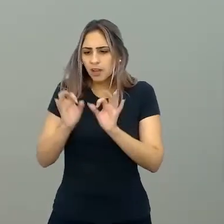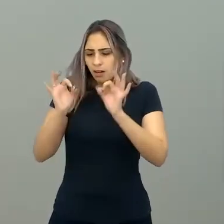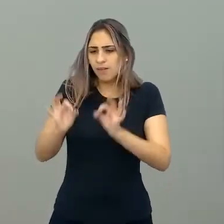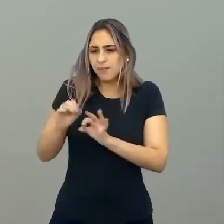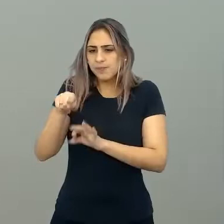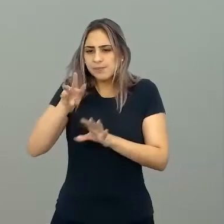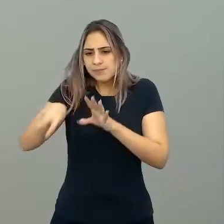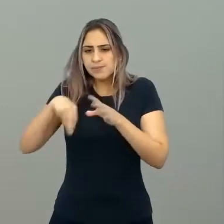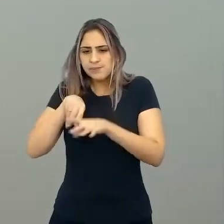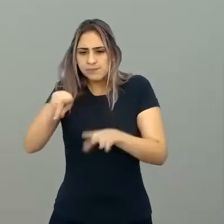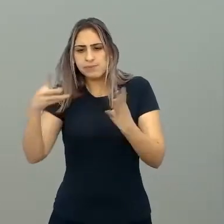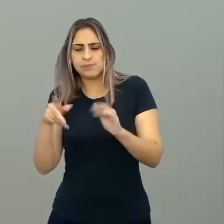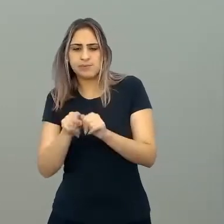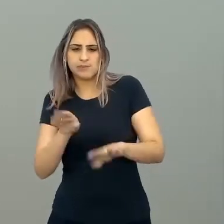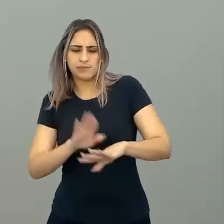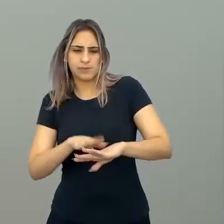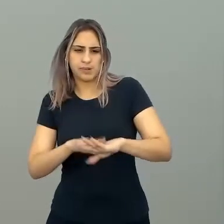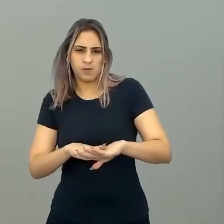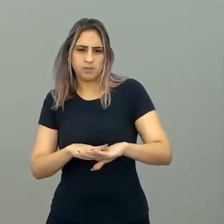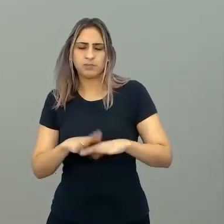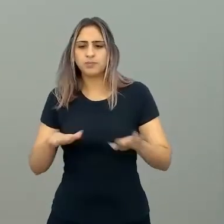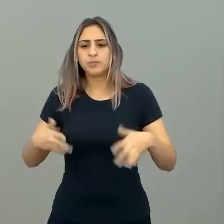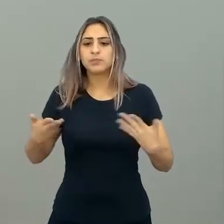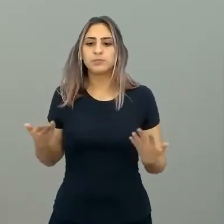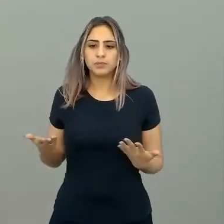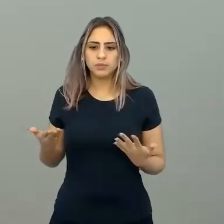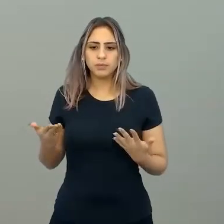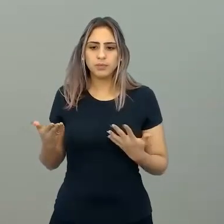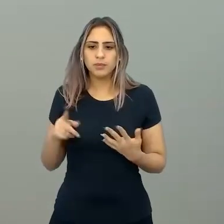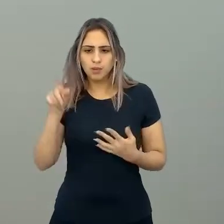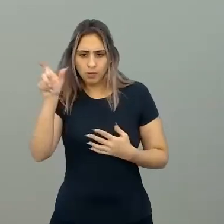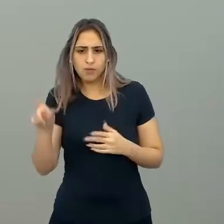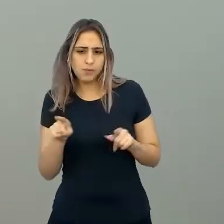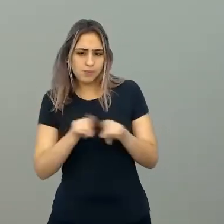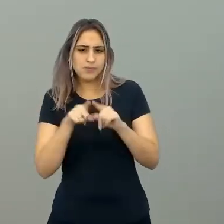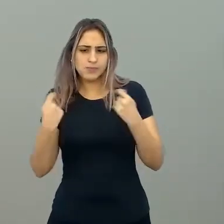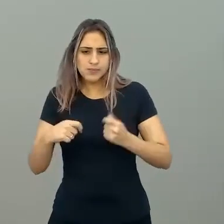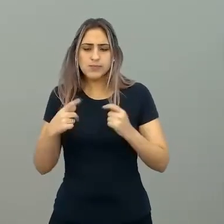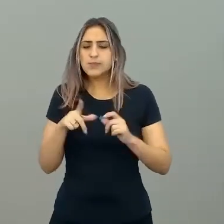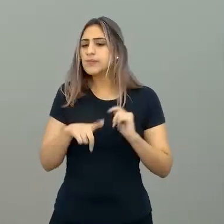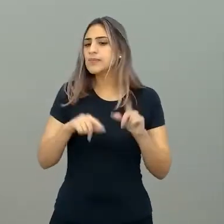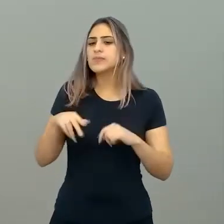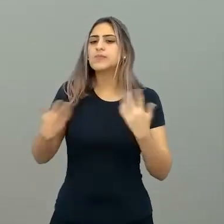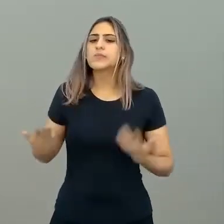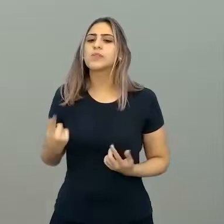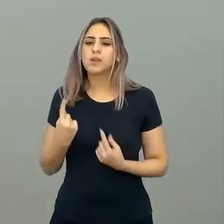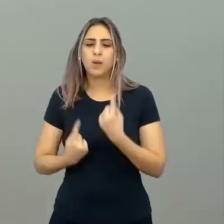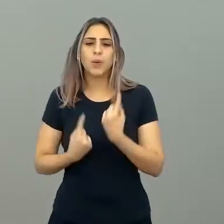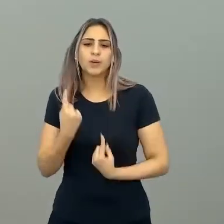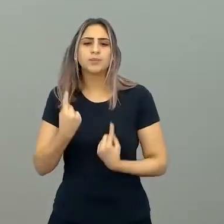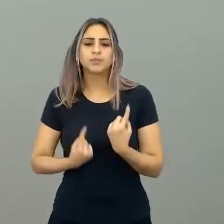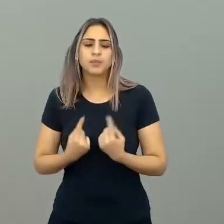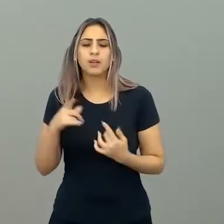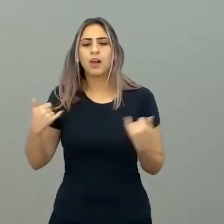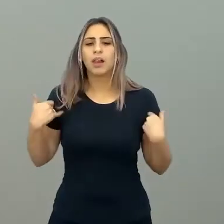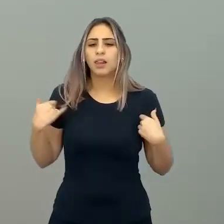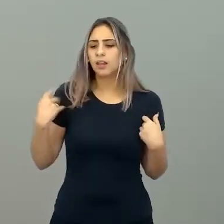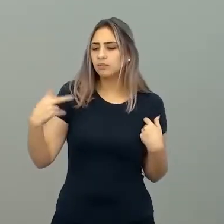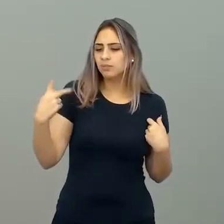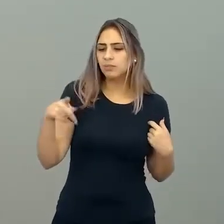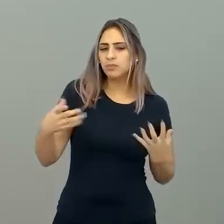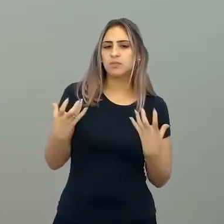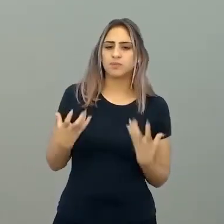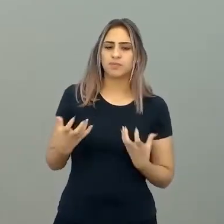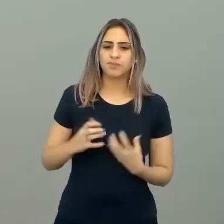dentro do que você quer colocar, né? Então, você também precisa definir qual é a idade que você